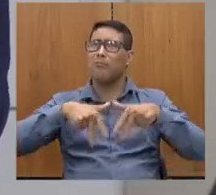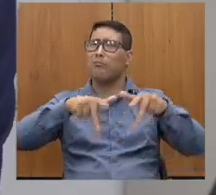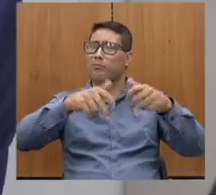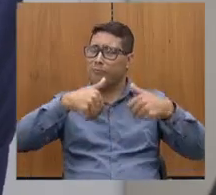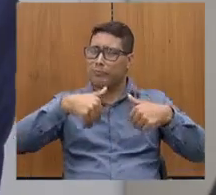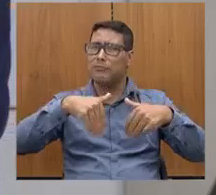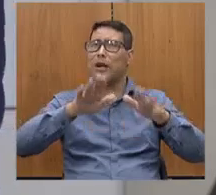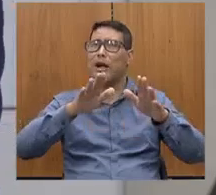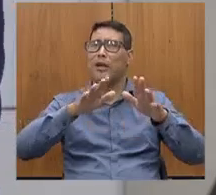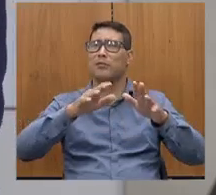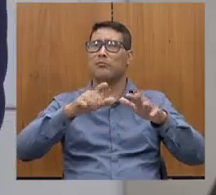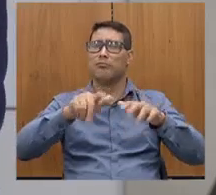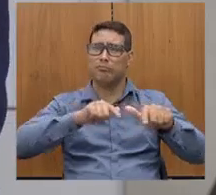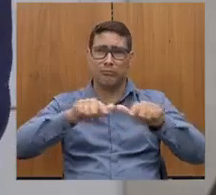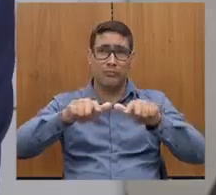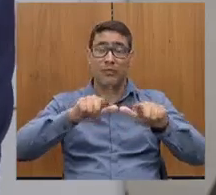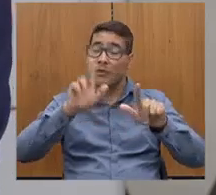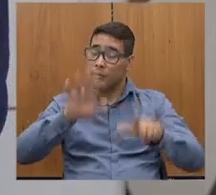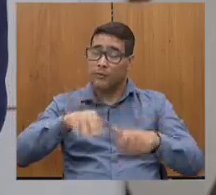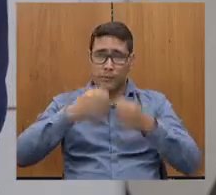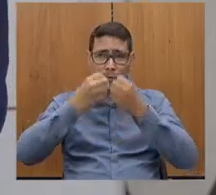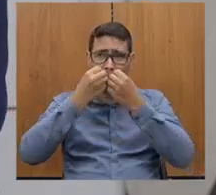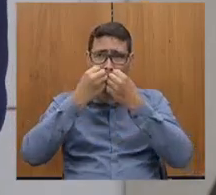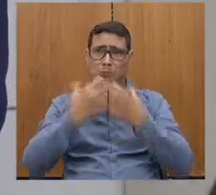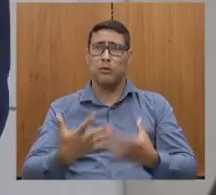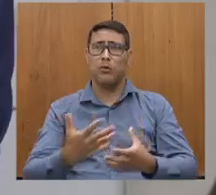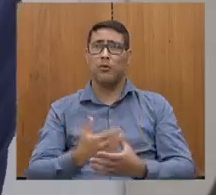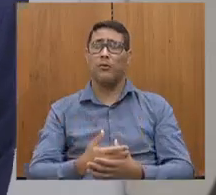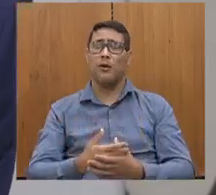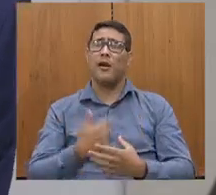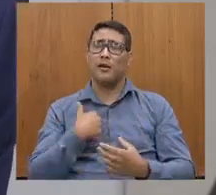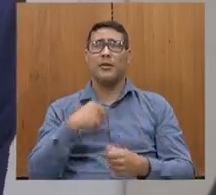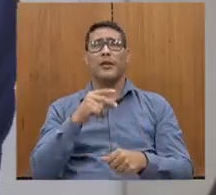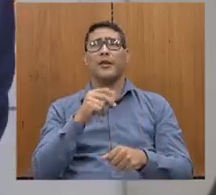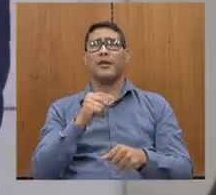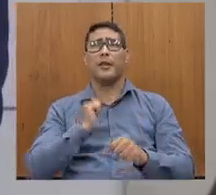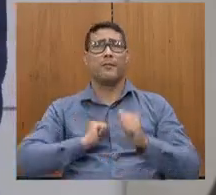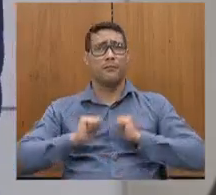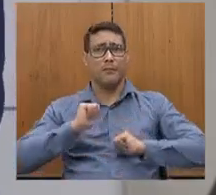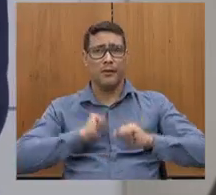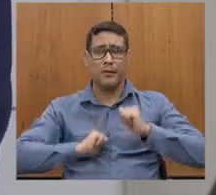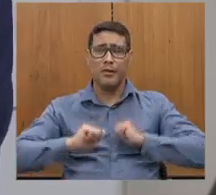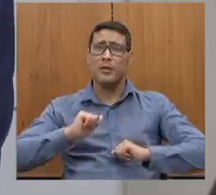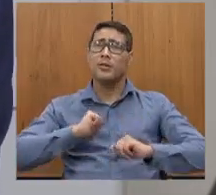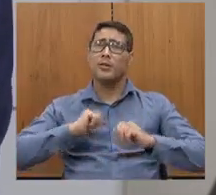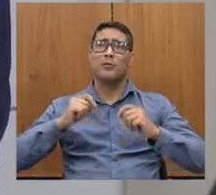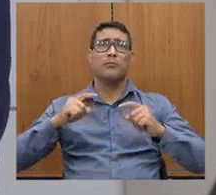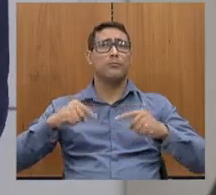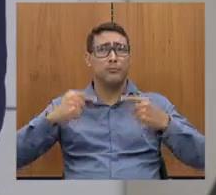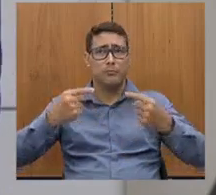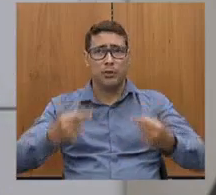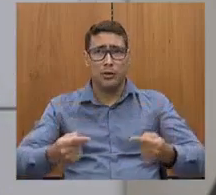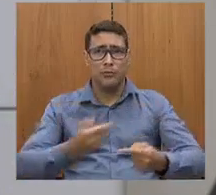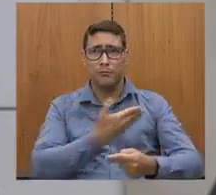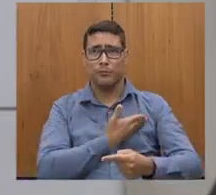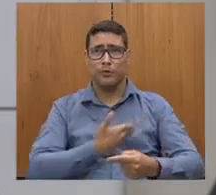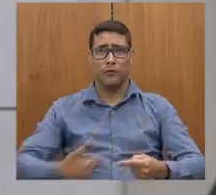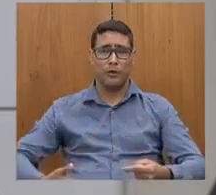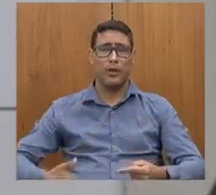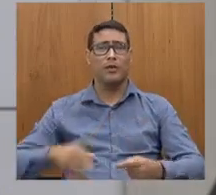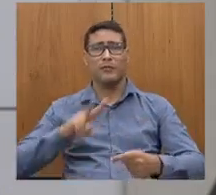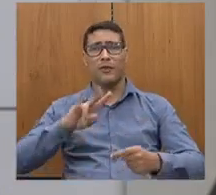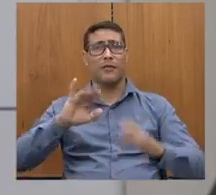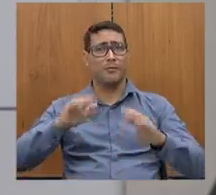então, secretário, é bom, isso gera, assim, essa expectativa que o nosso, o próximo governo vai ser melhor ainda, pode ter